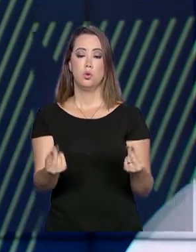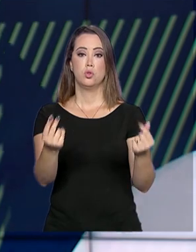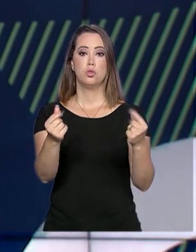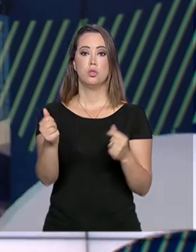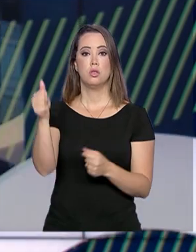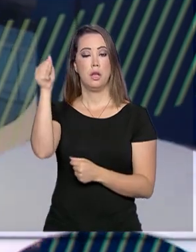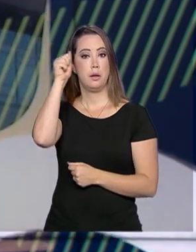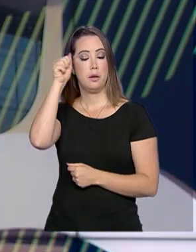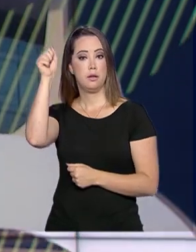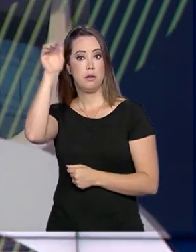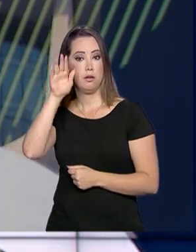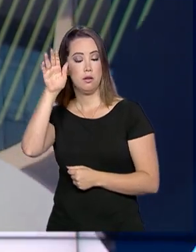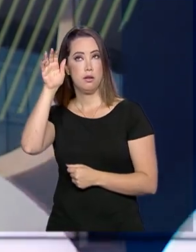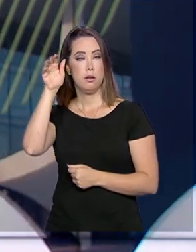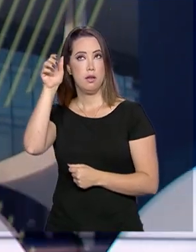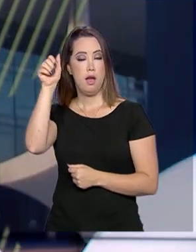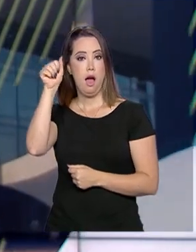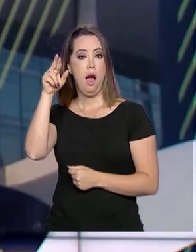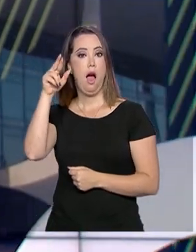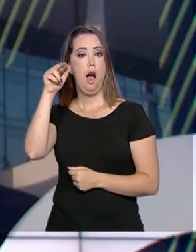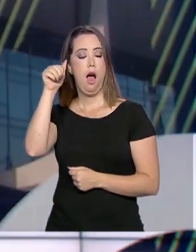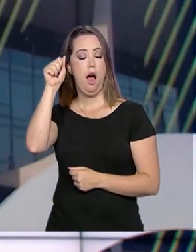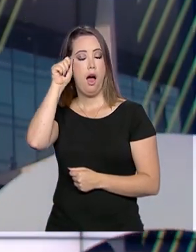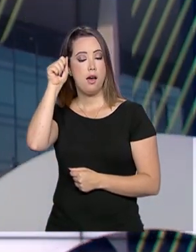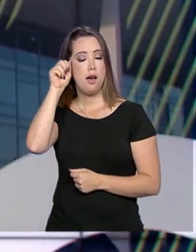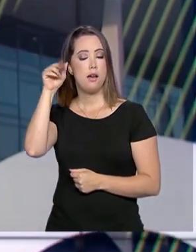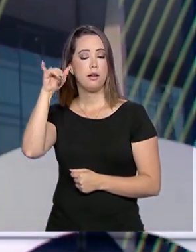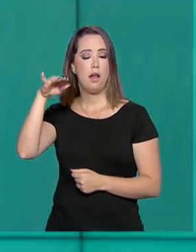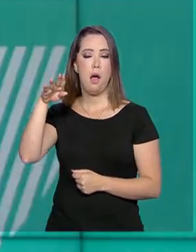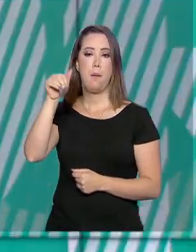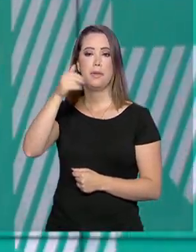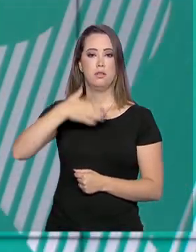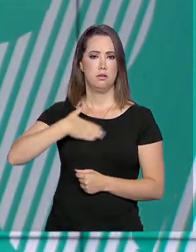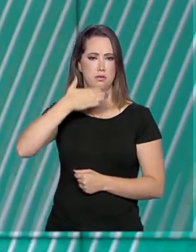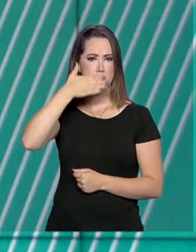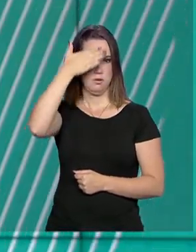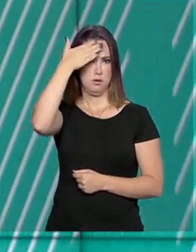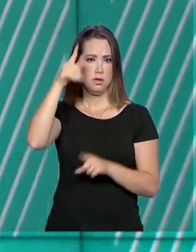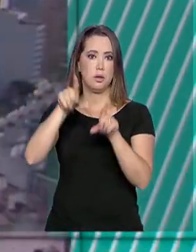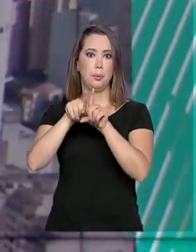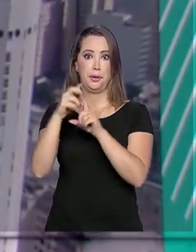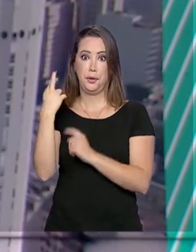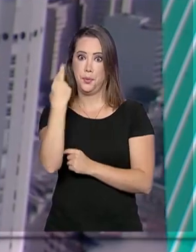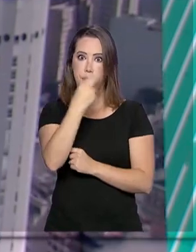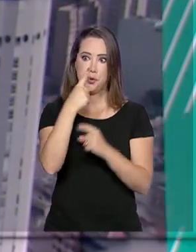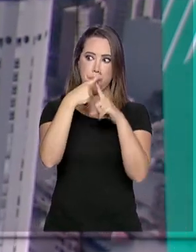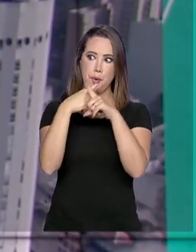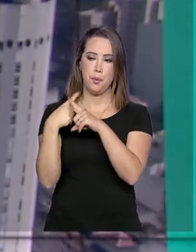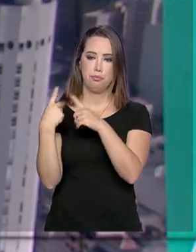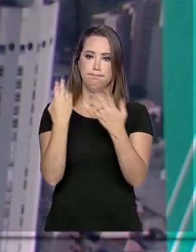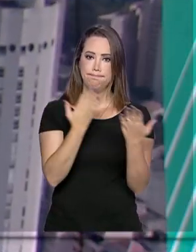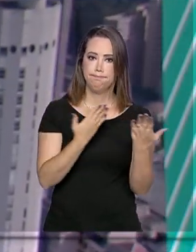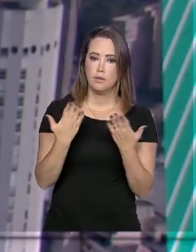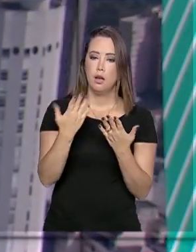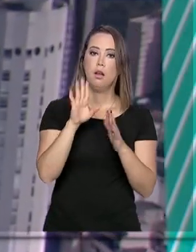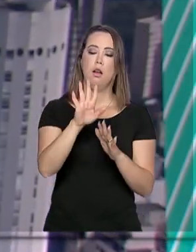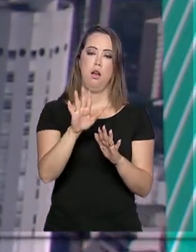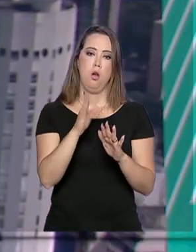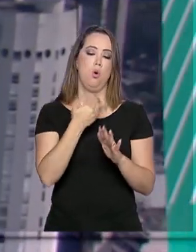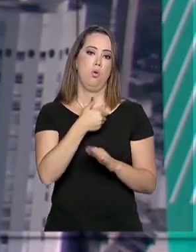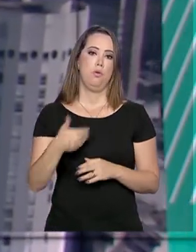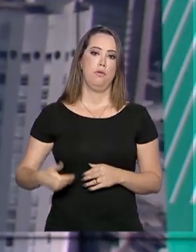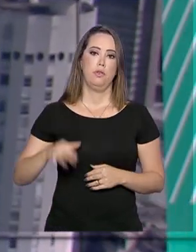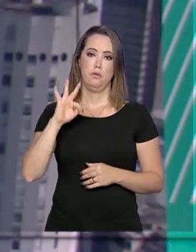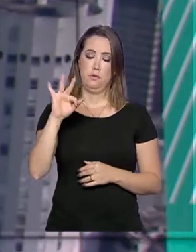Saudita e Rússia. O governo brasileiro monitora a situação e afirma que a Petrobras não sofre qualquer interferência do